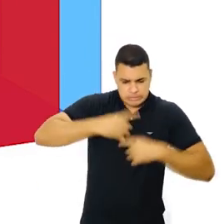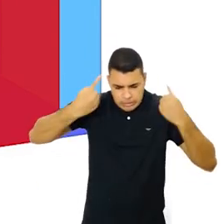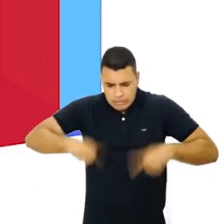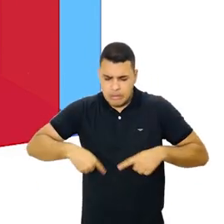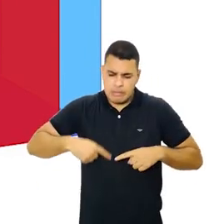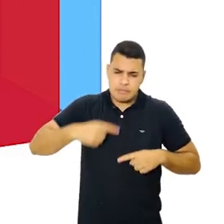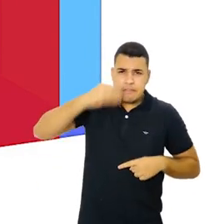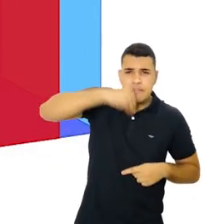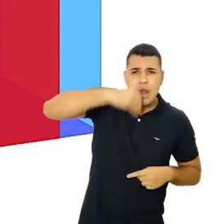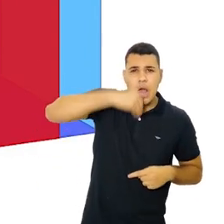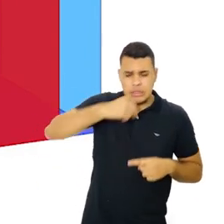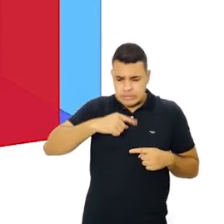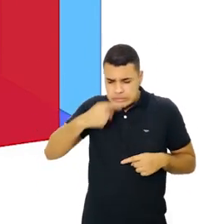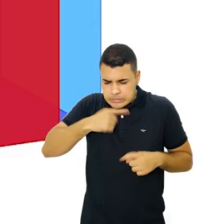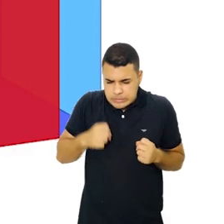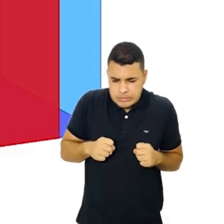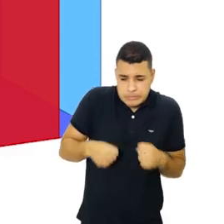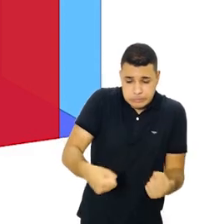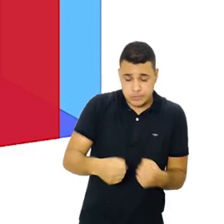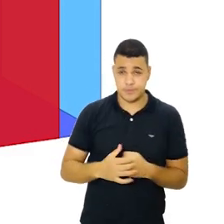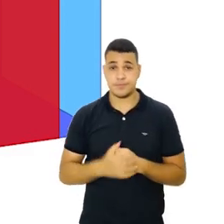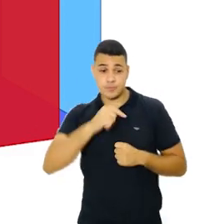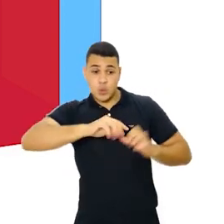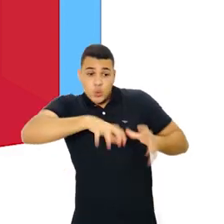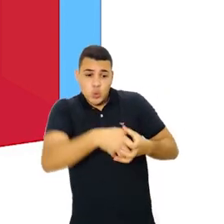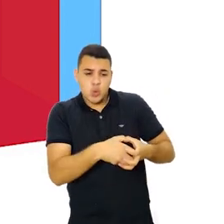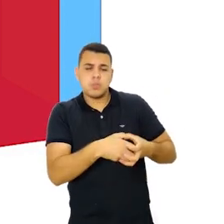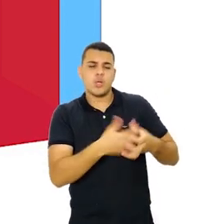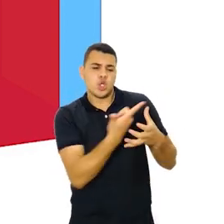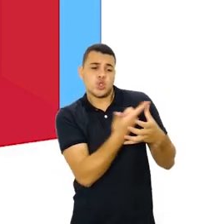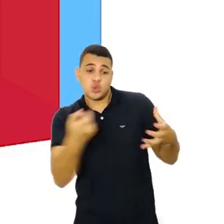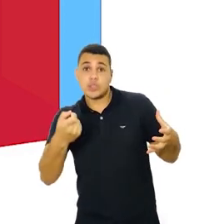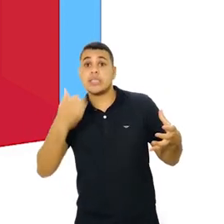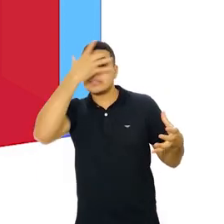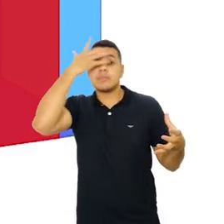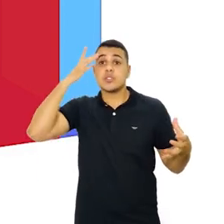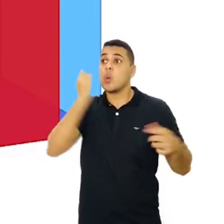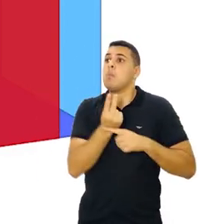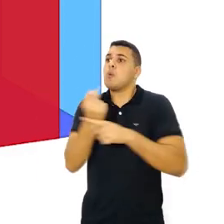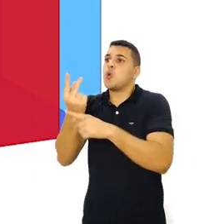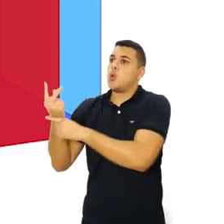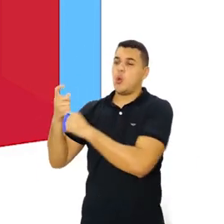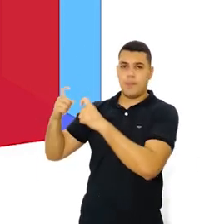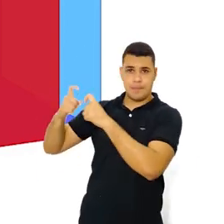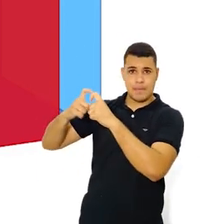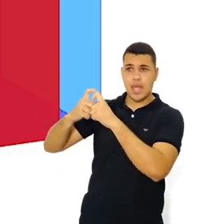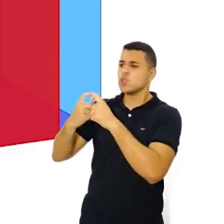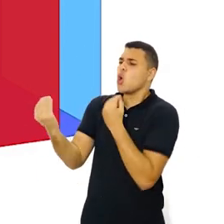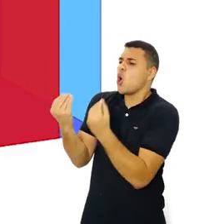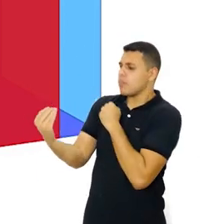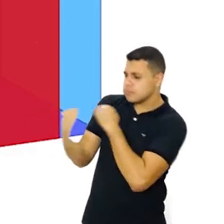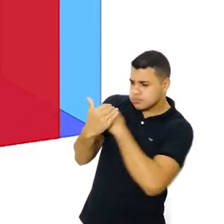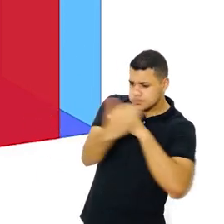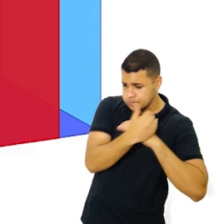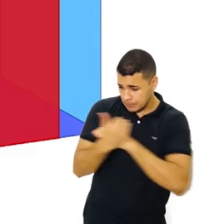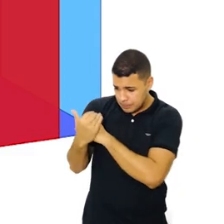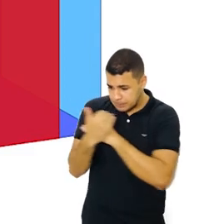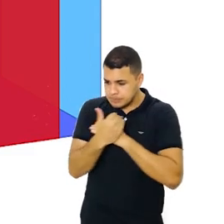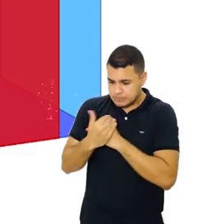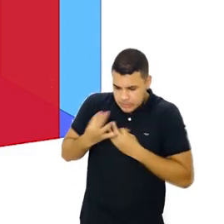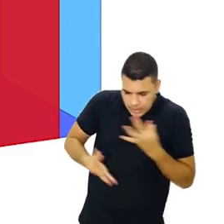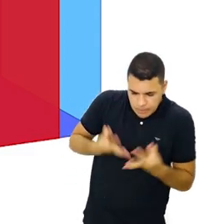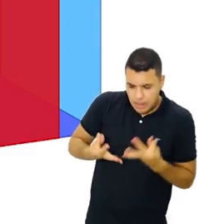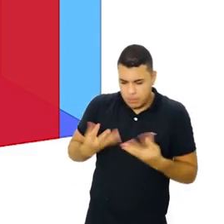apresentaram algum sintoma de saúde. Dessas, duzentas e poucas procuraram a